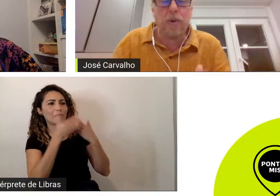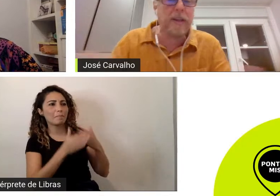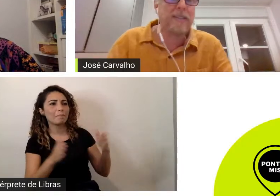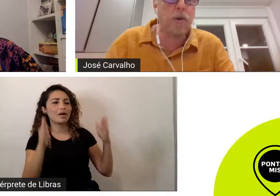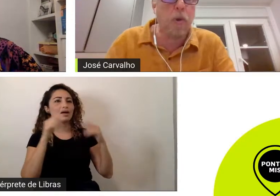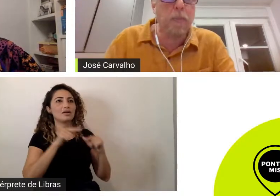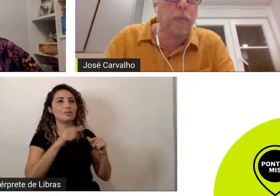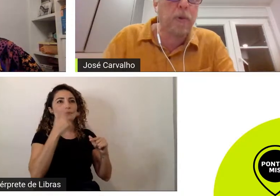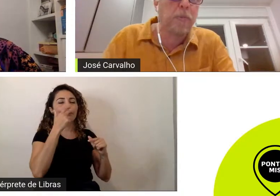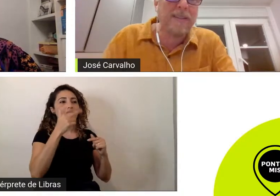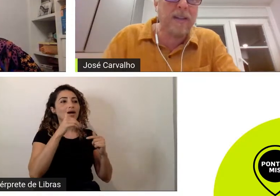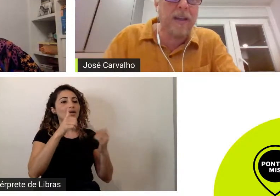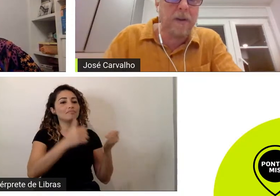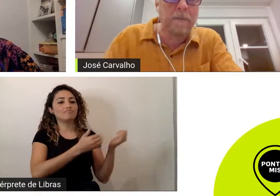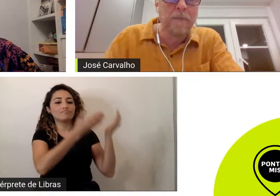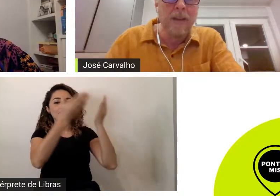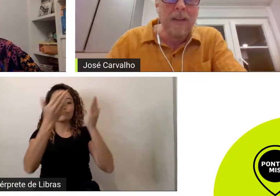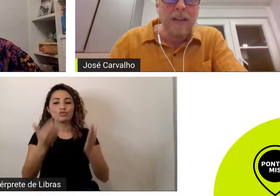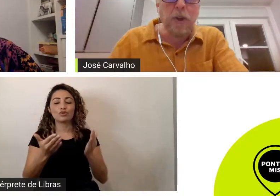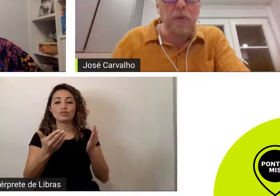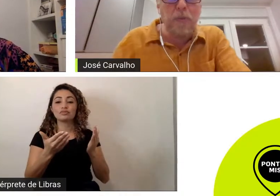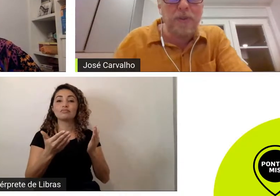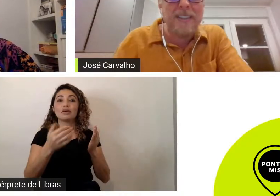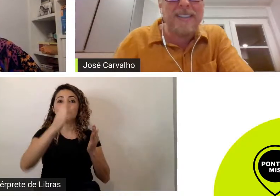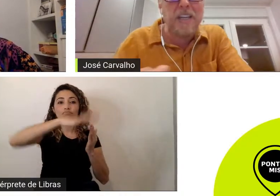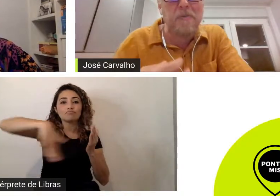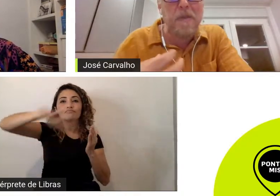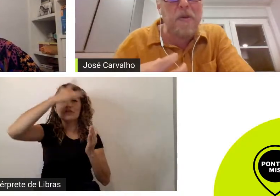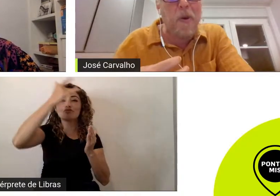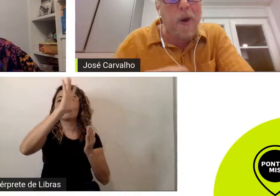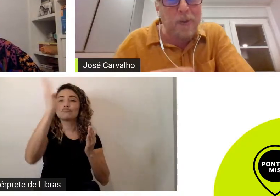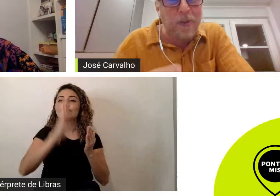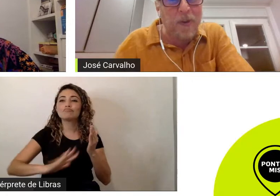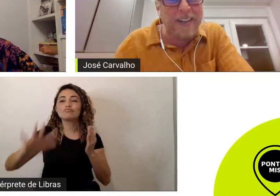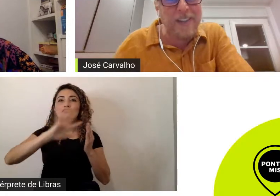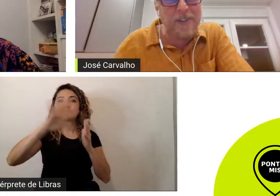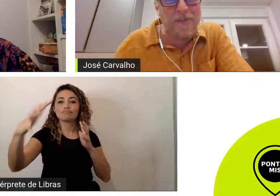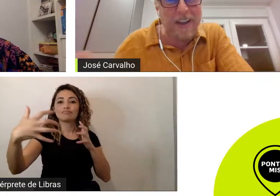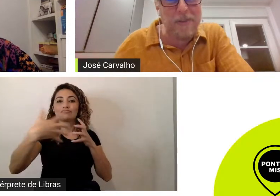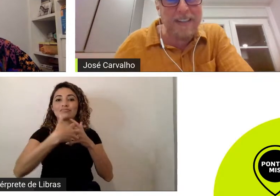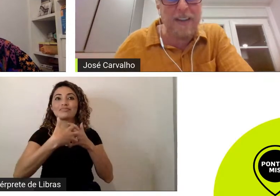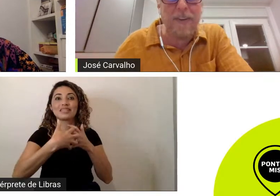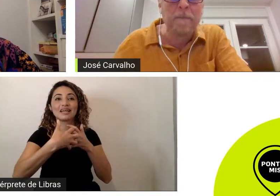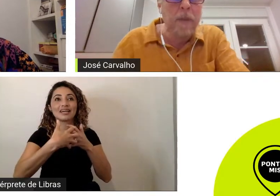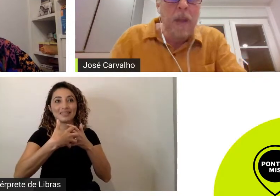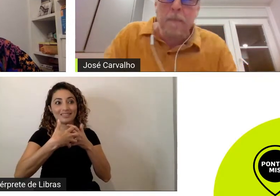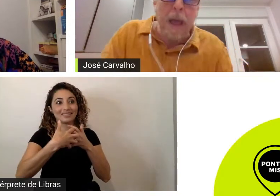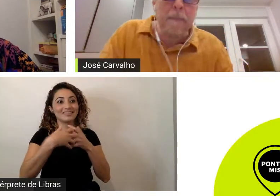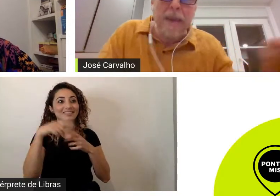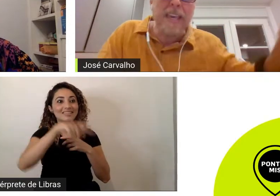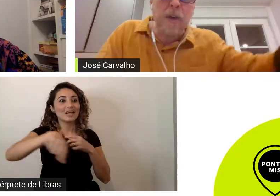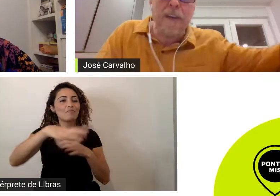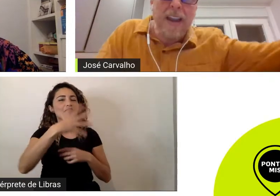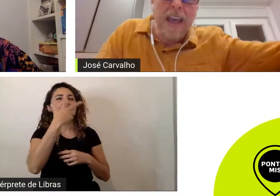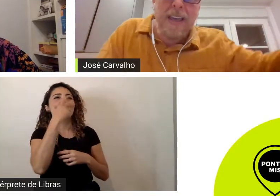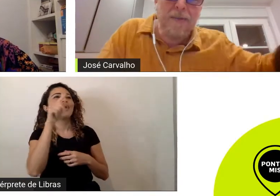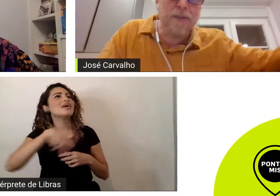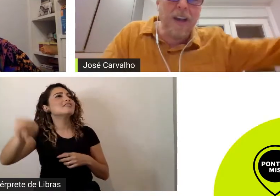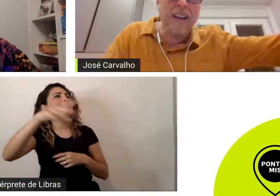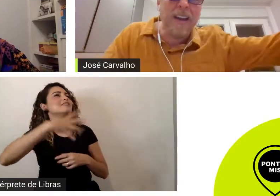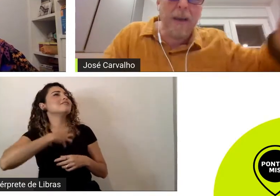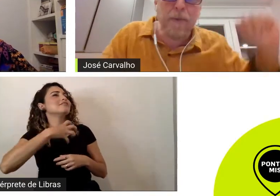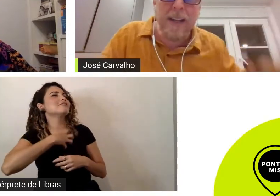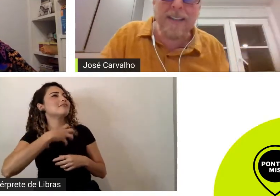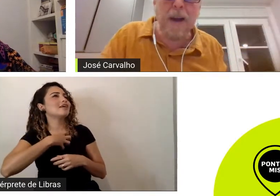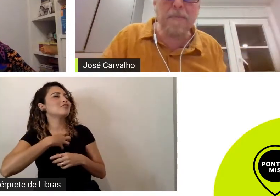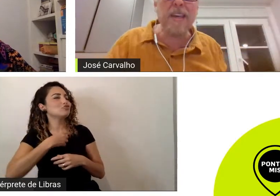espécie de conexão com o público brasileiro todo mundo se sente meio coautor das novelas brasileiras bem que eu falei que